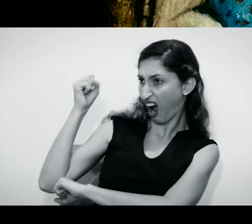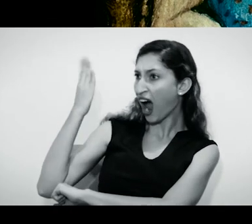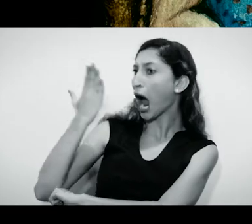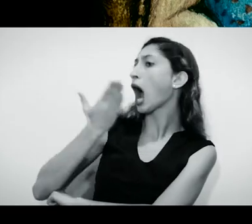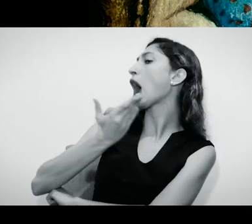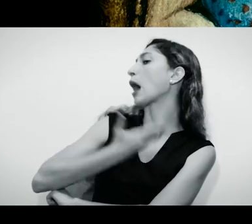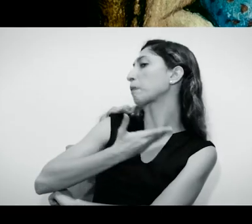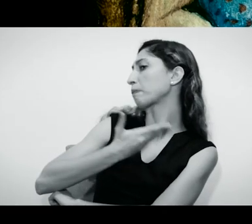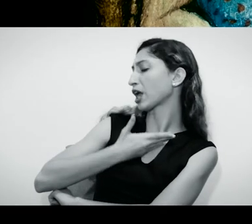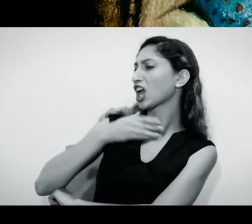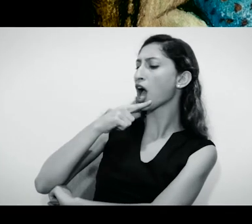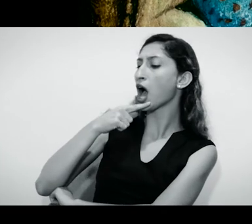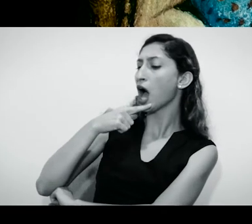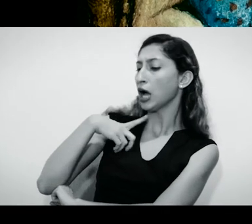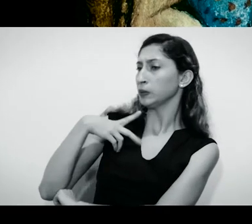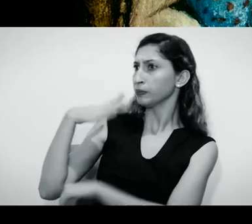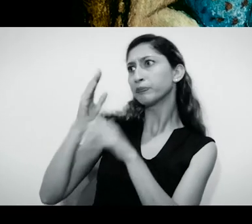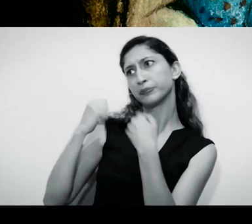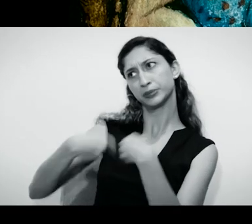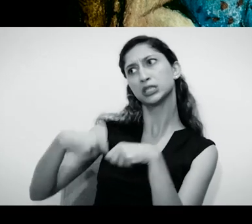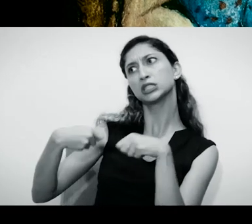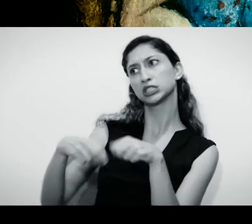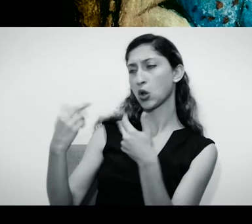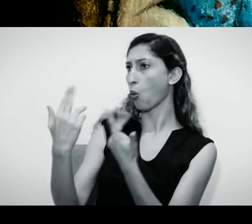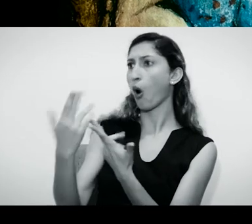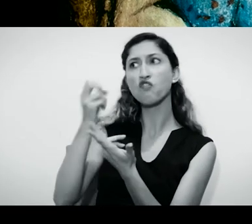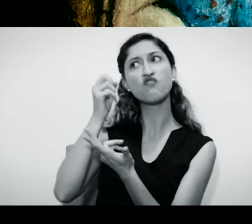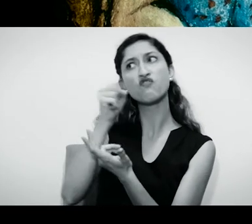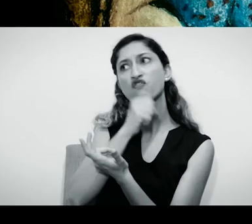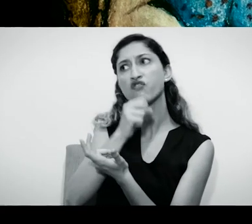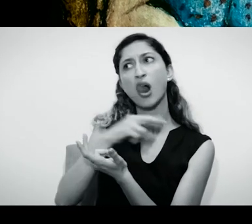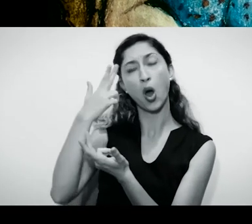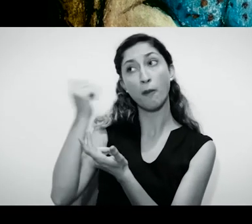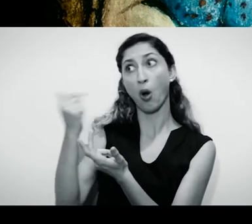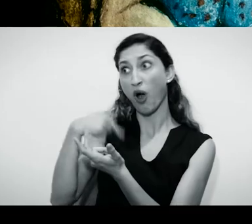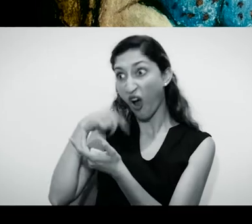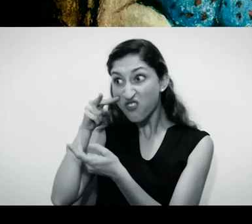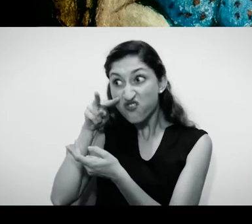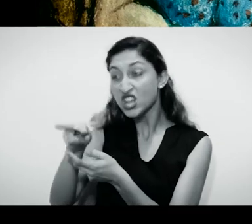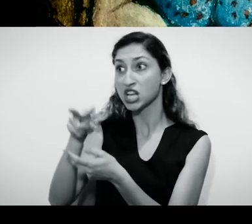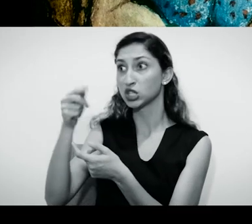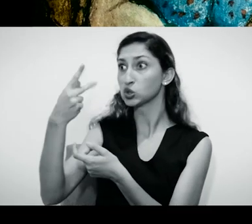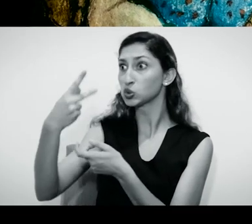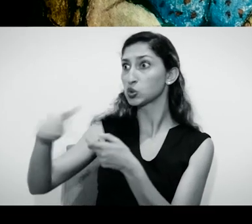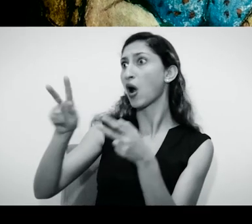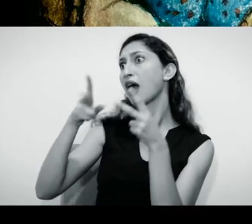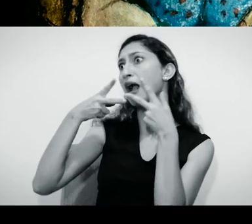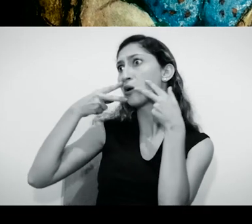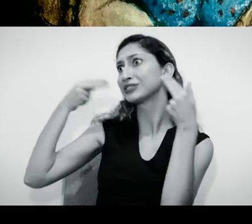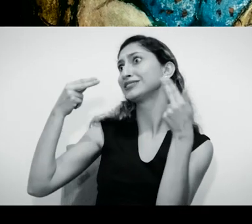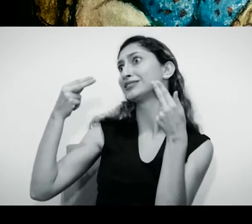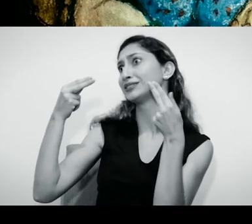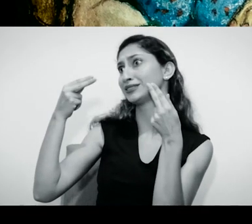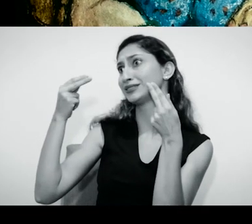Cambalhota, tenha modos de velhinha. Acabei de ver a renda da perna de uma calcinha.